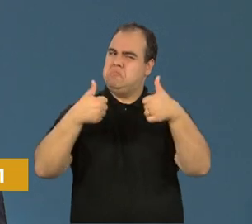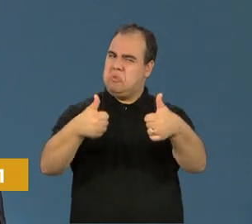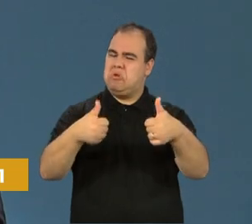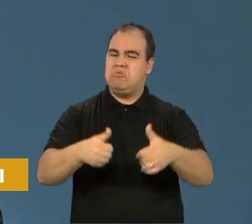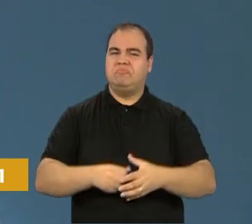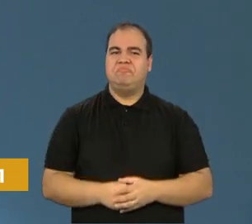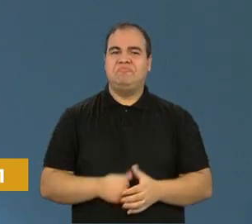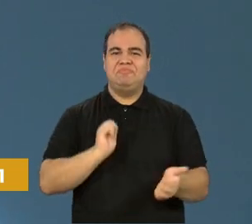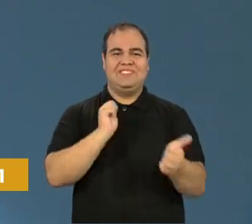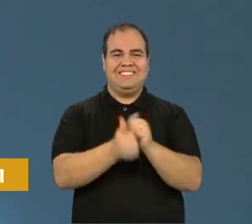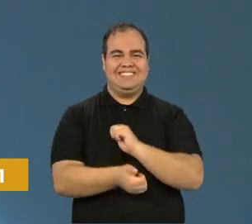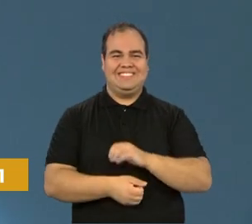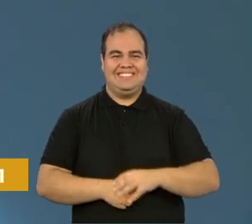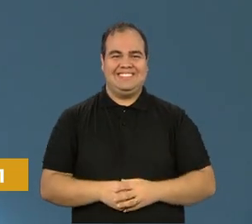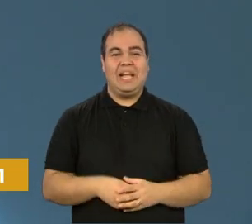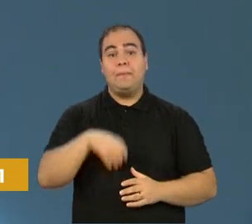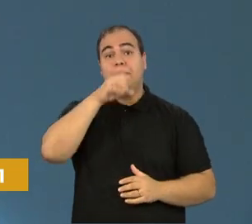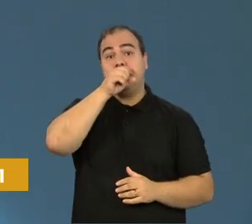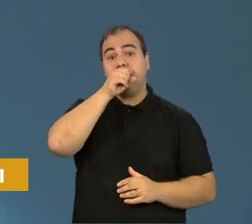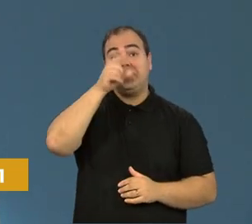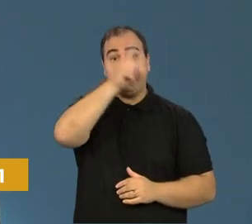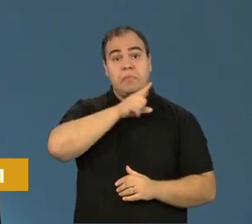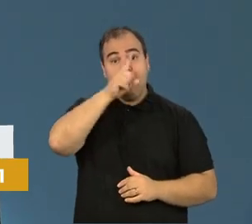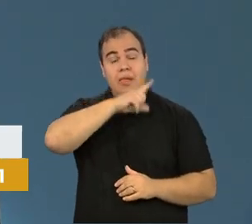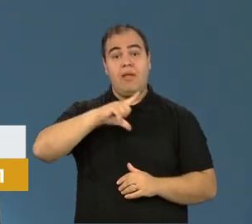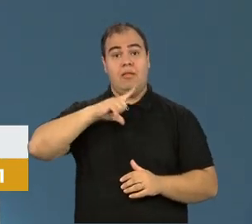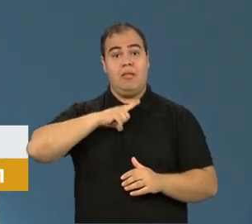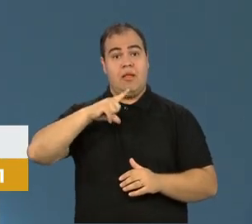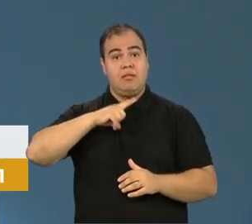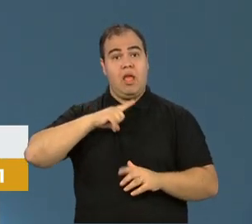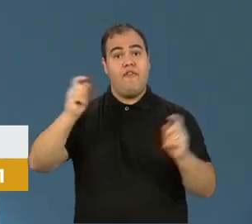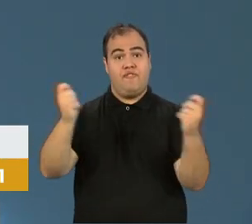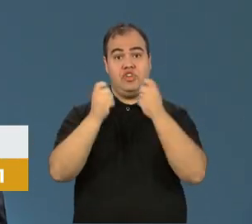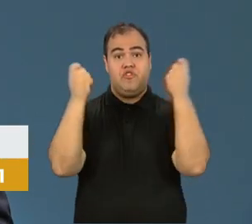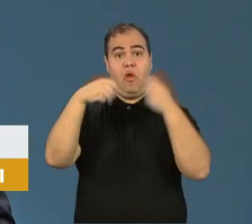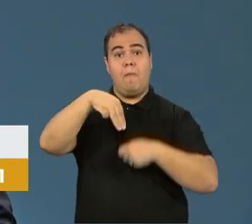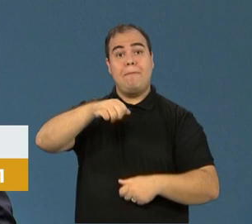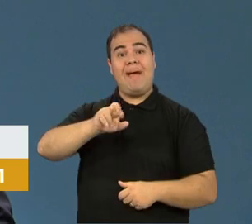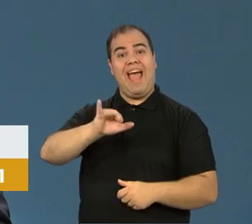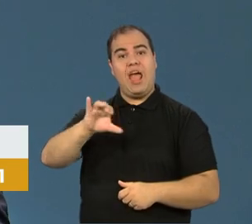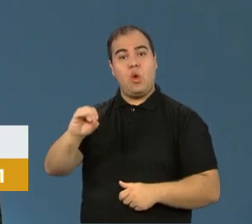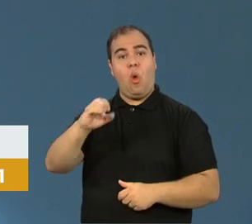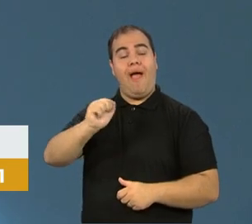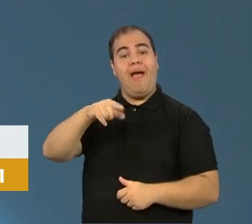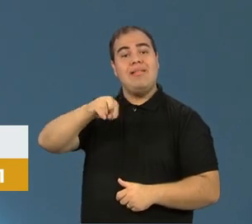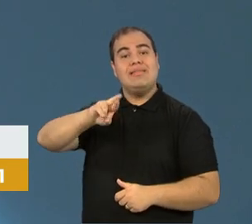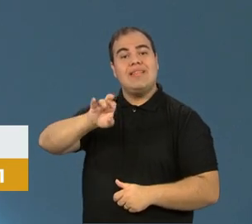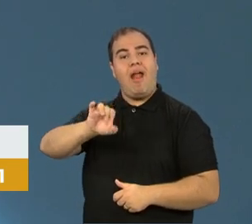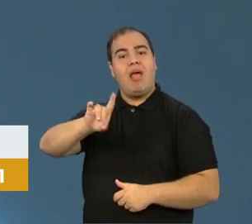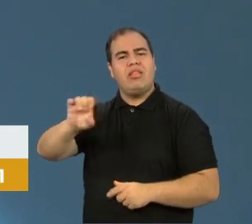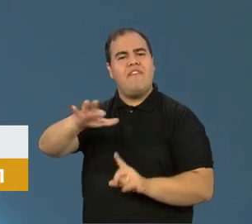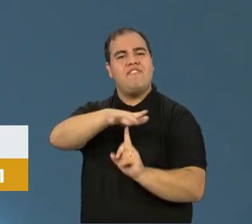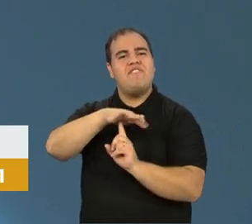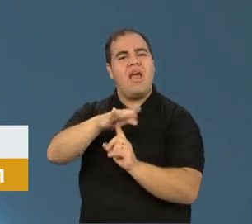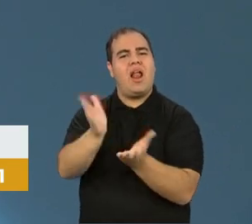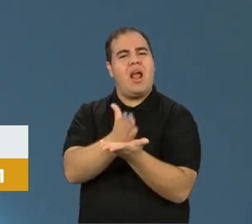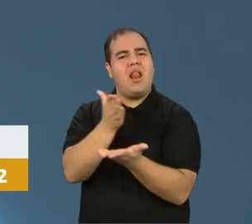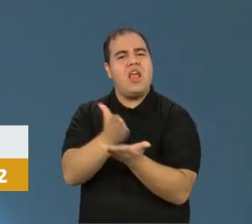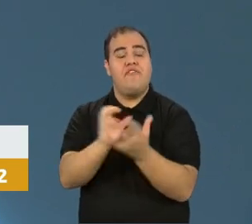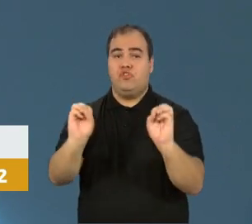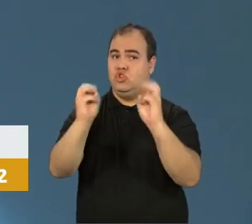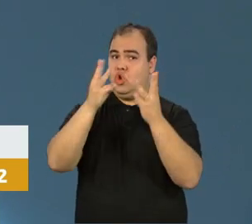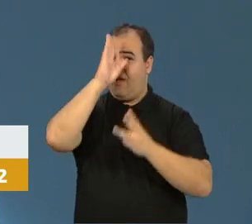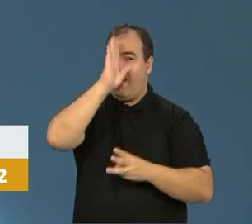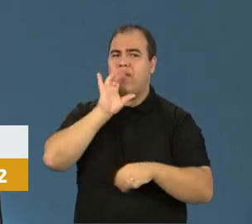E nesse fim de semana tem o segundo festival Mário de Andrade com feira de livros e show grátis no centro de São Paulo.